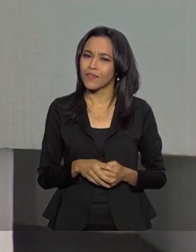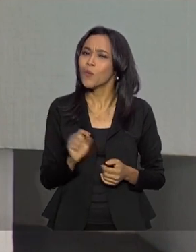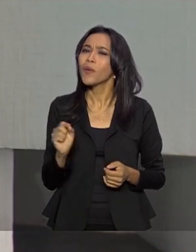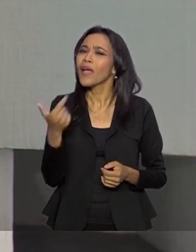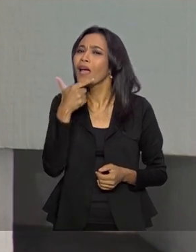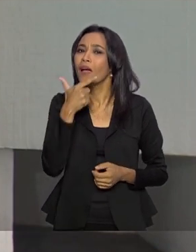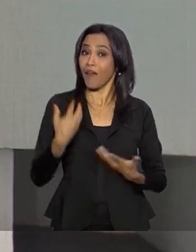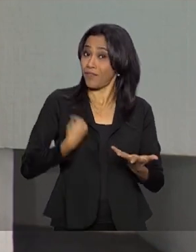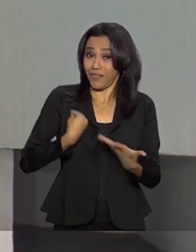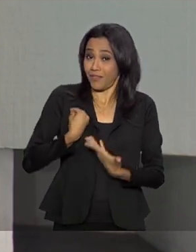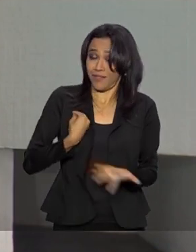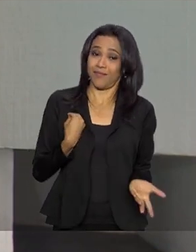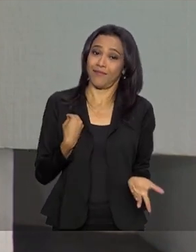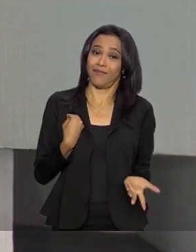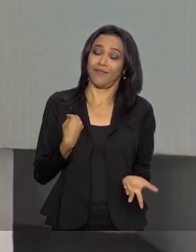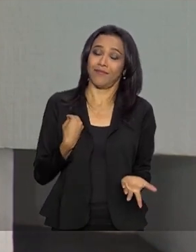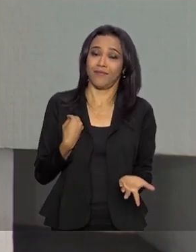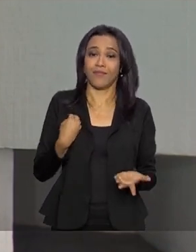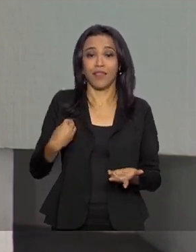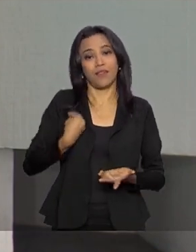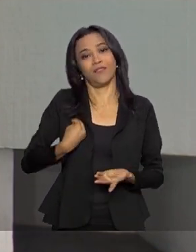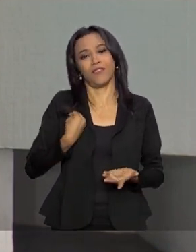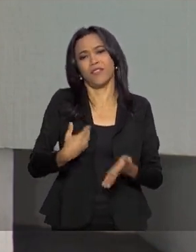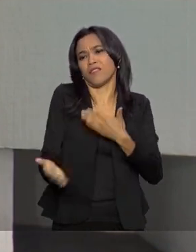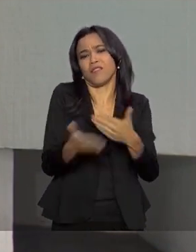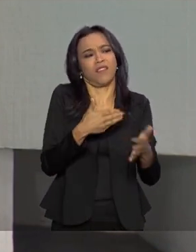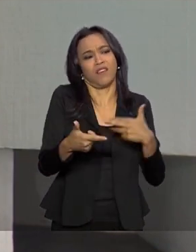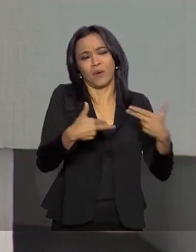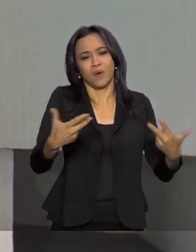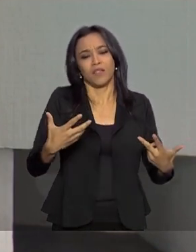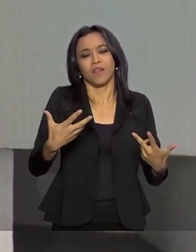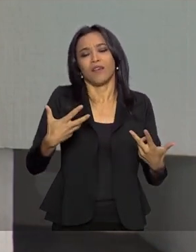A vida. A coisa que me faz